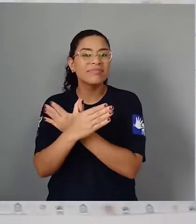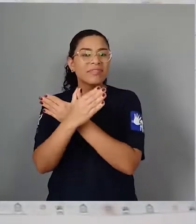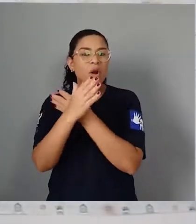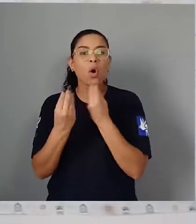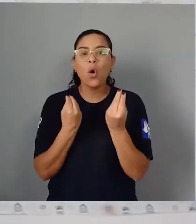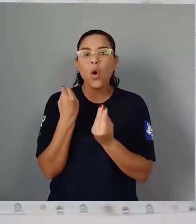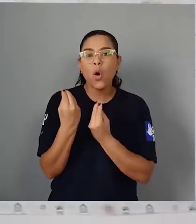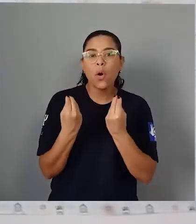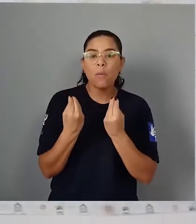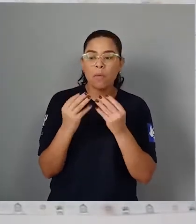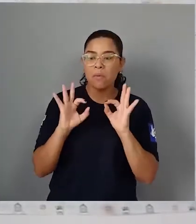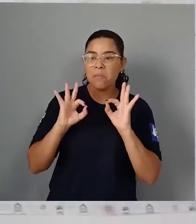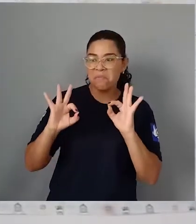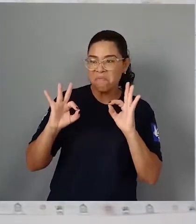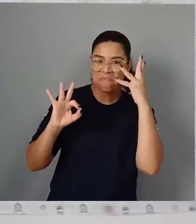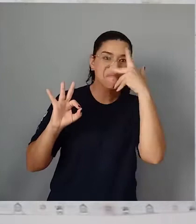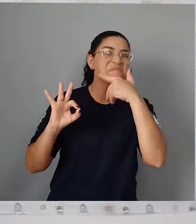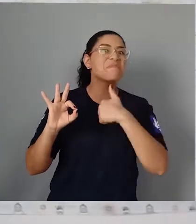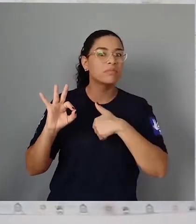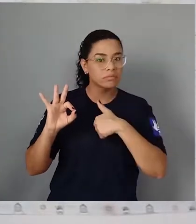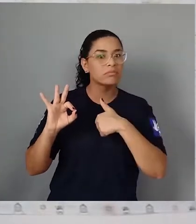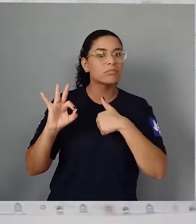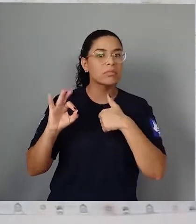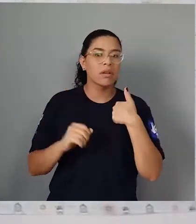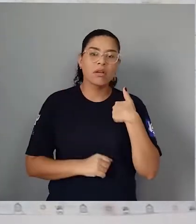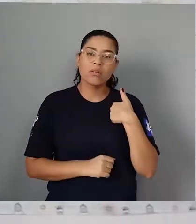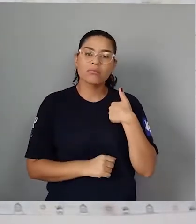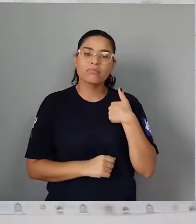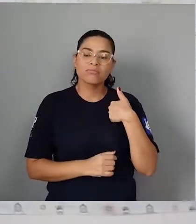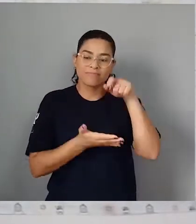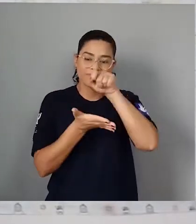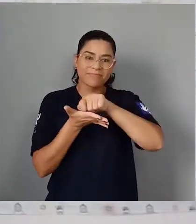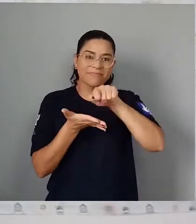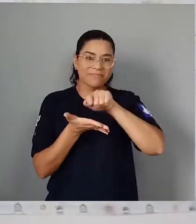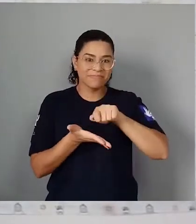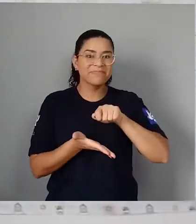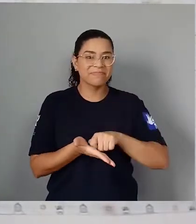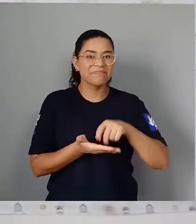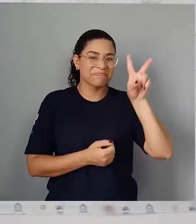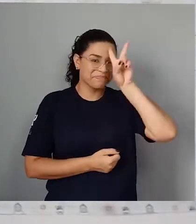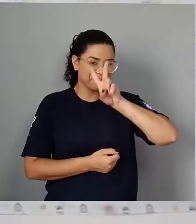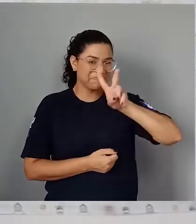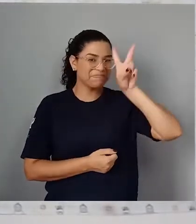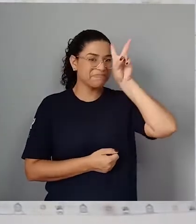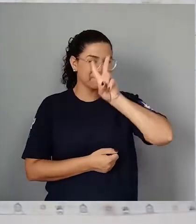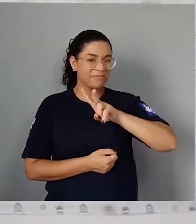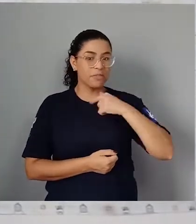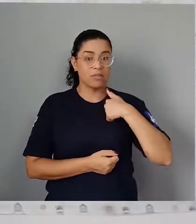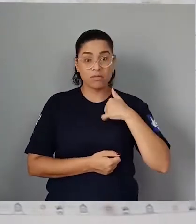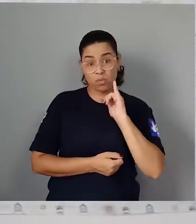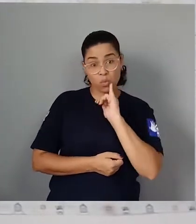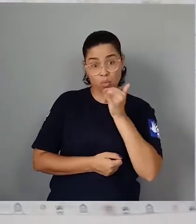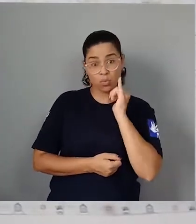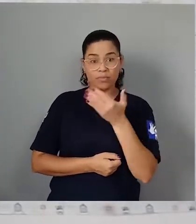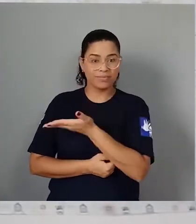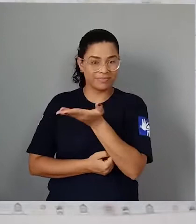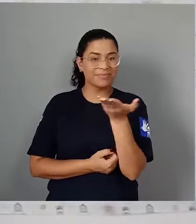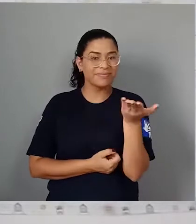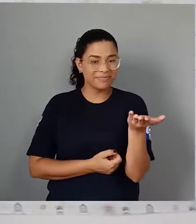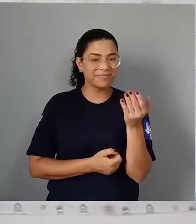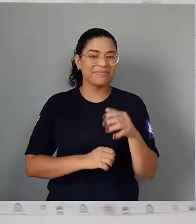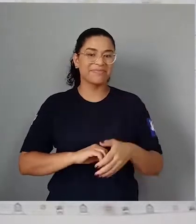maravilhosas e bonitas E eu, gente, escrevi uma história Eu vou contar aqui pra vocês